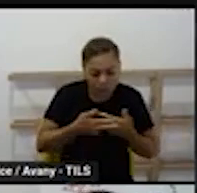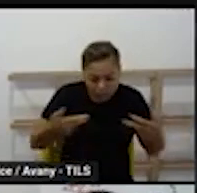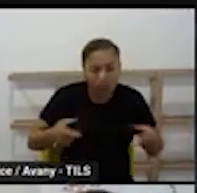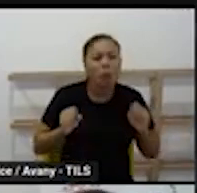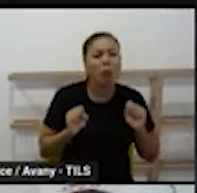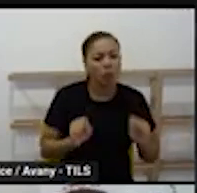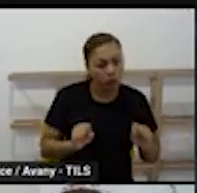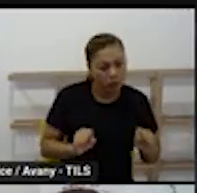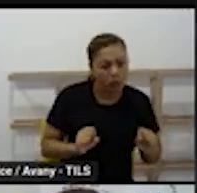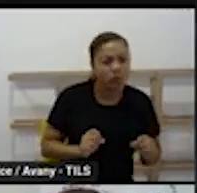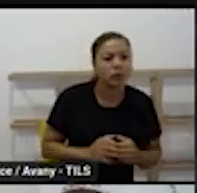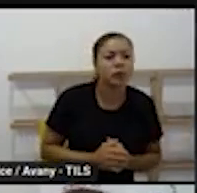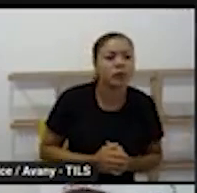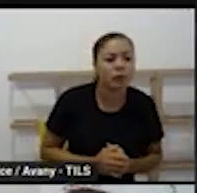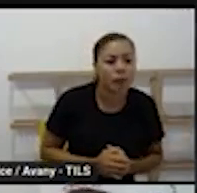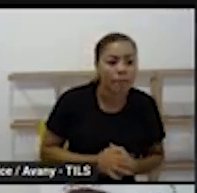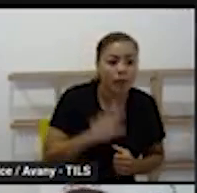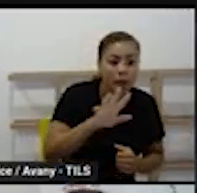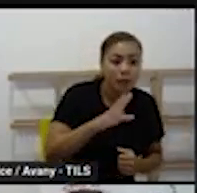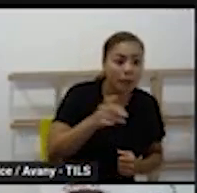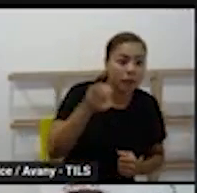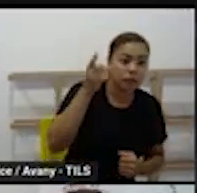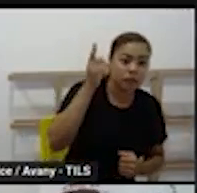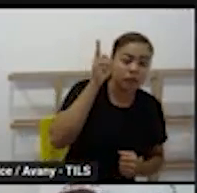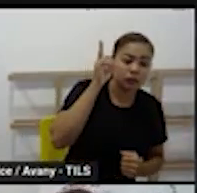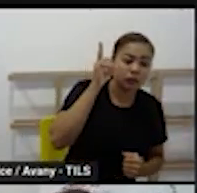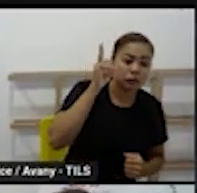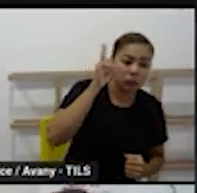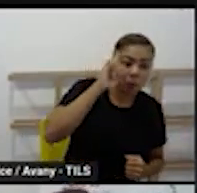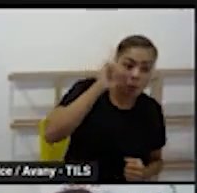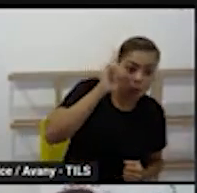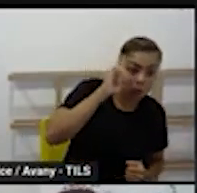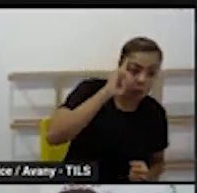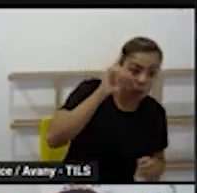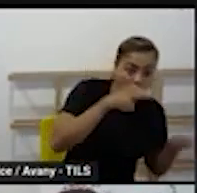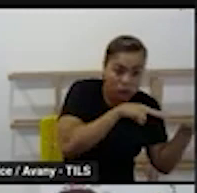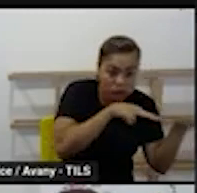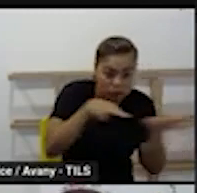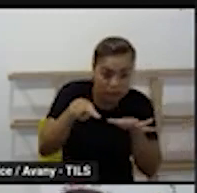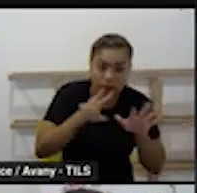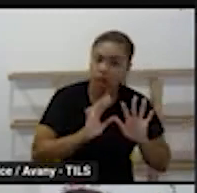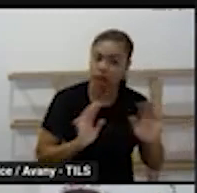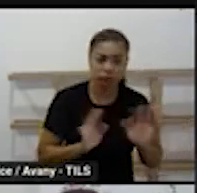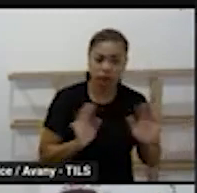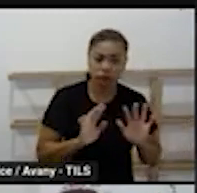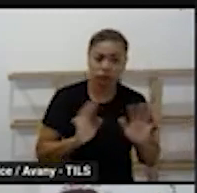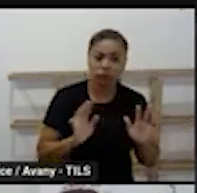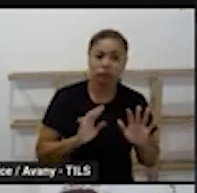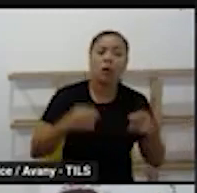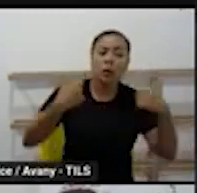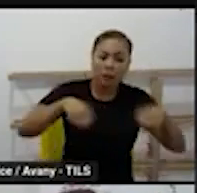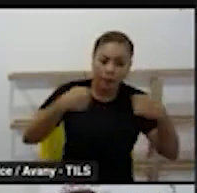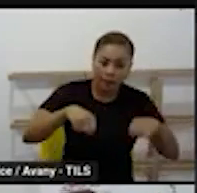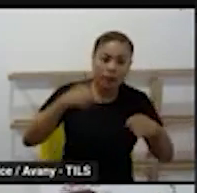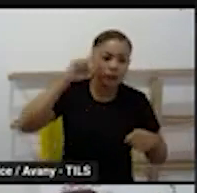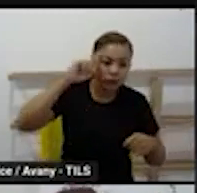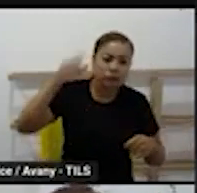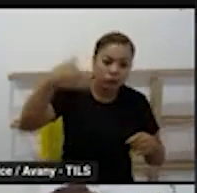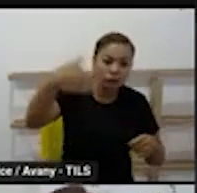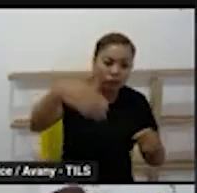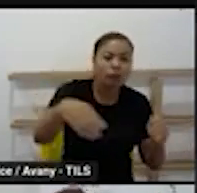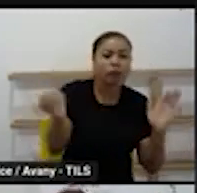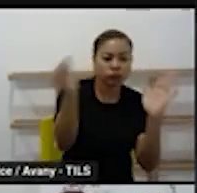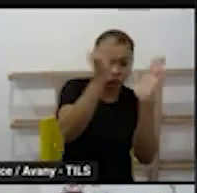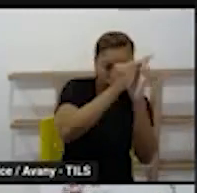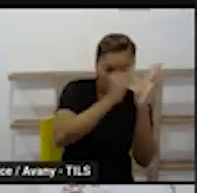dias na rotina não só no dia da semana o brincar é um eixo e não atividade permanente que isso fique claro e aí